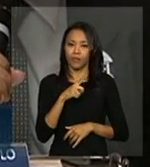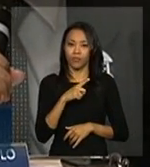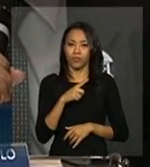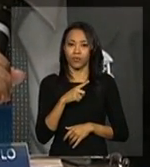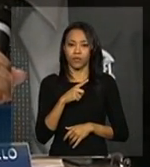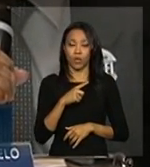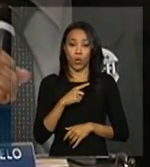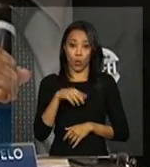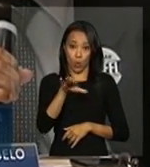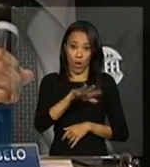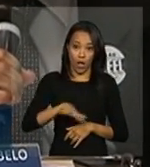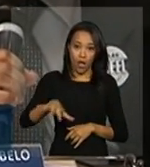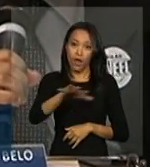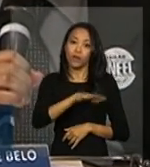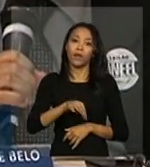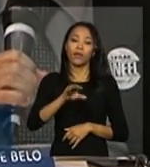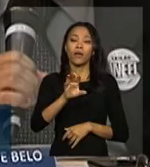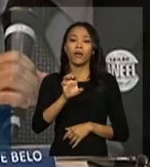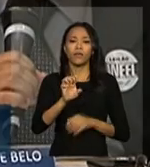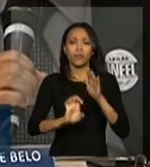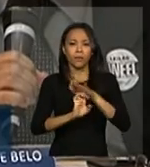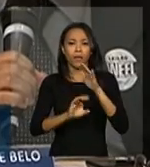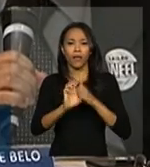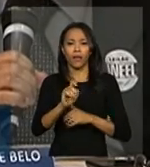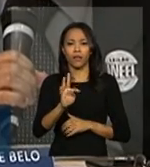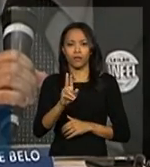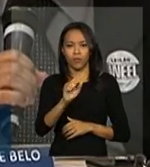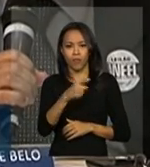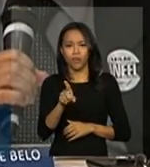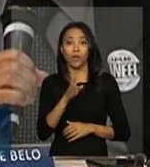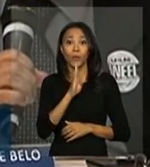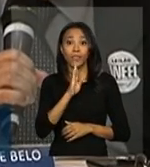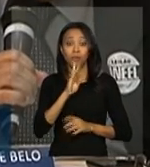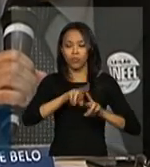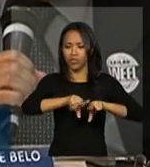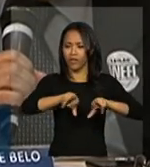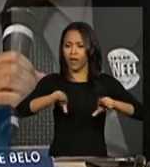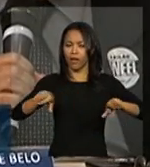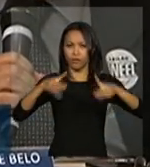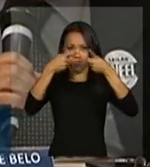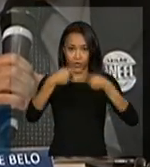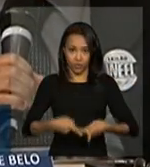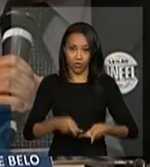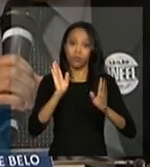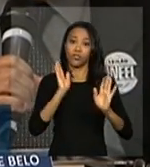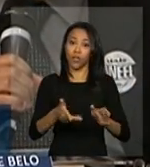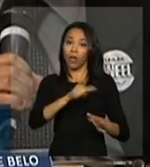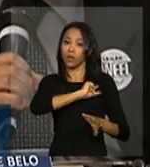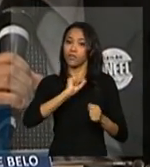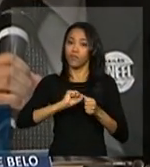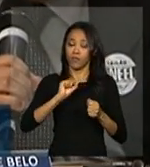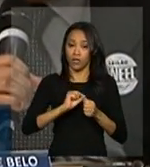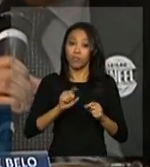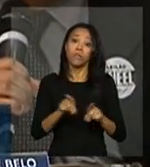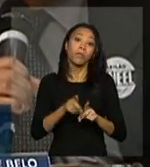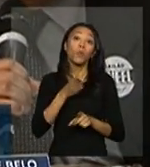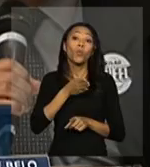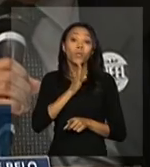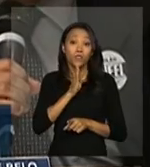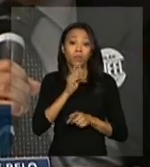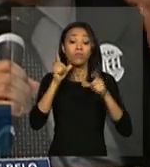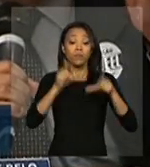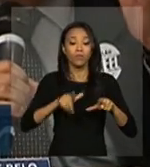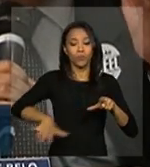certo? O sistema Eletrobras é o conhecimento de diversos projetos que foram feitos e, mais ainda, da área que vai sair.